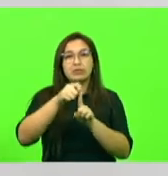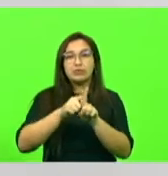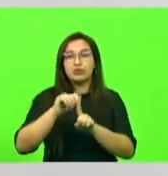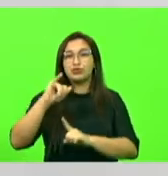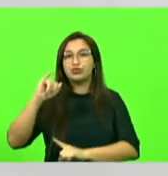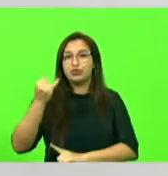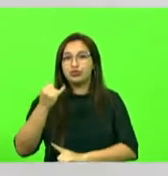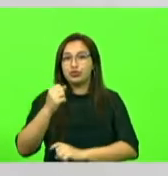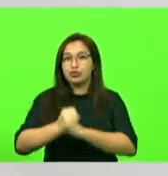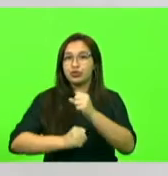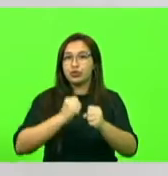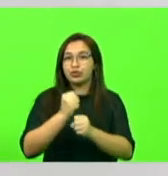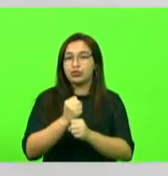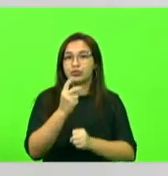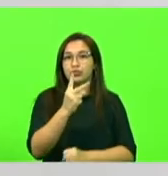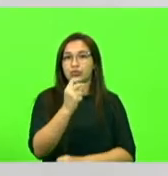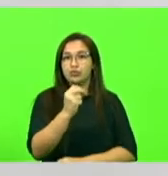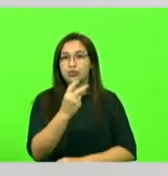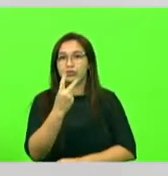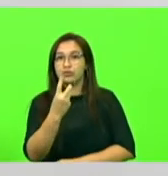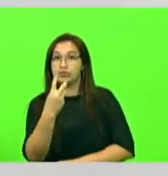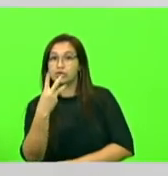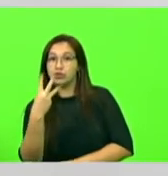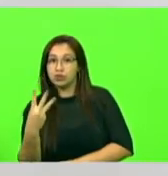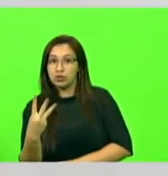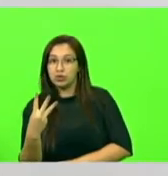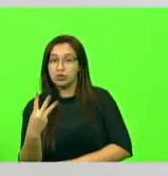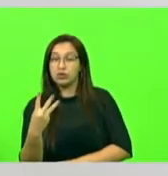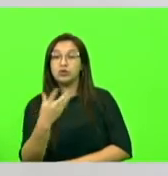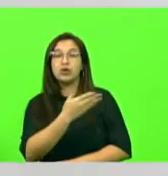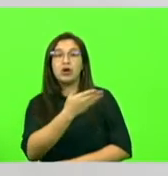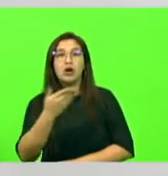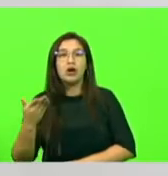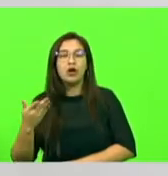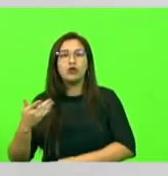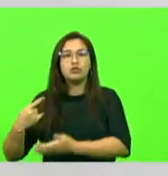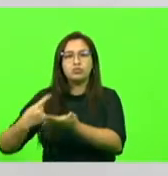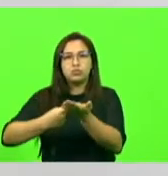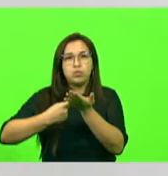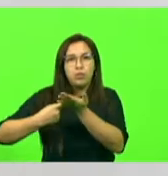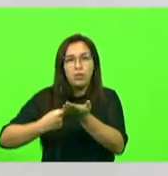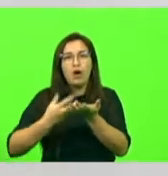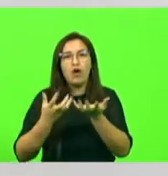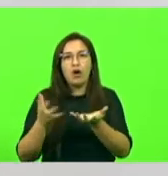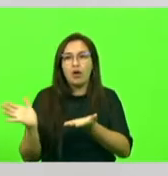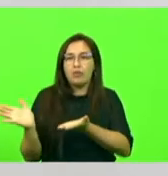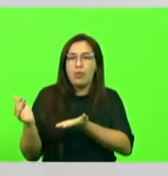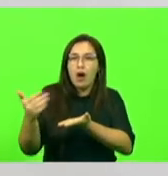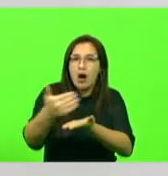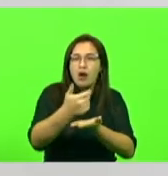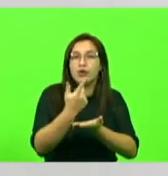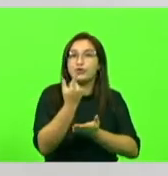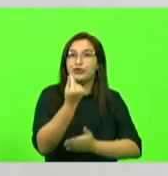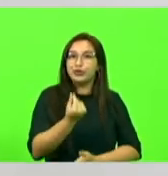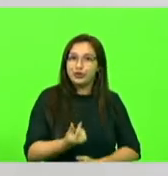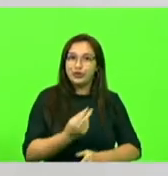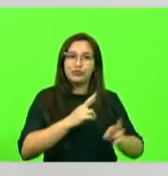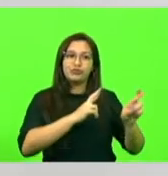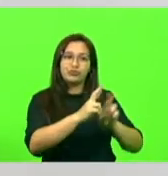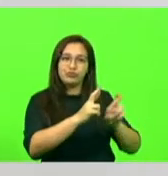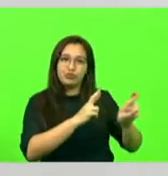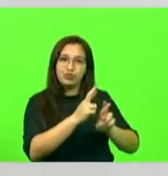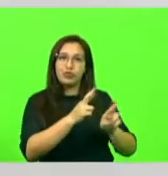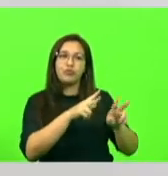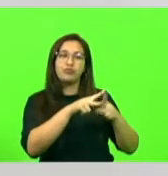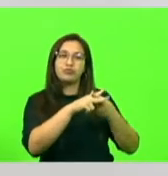ajudar a captar recursos para duplicar essa rodovia que, embora estadual, precisa de recurso federal. Nós vamos lutar junto com